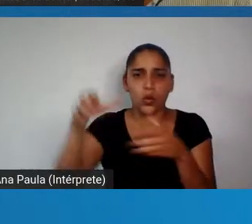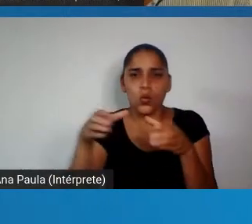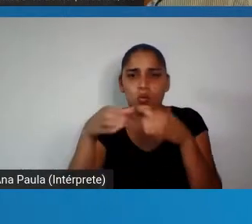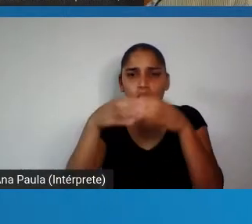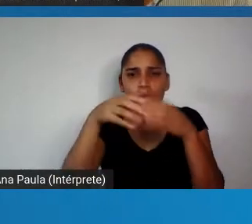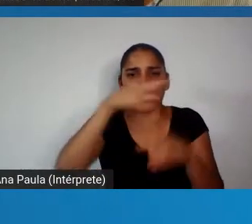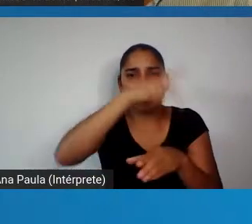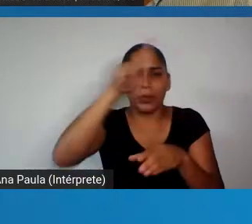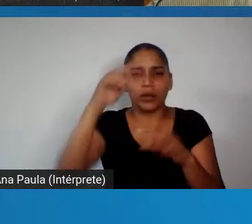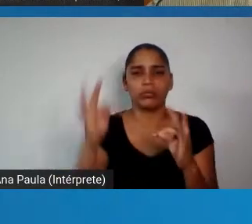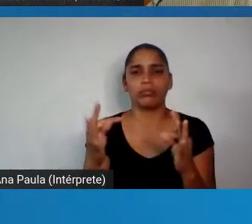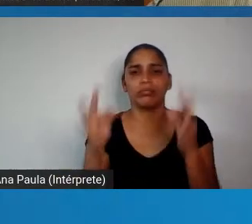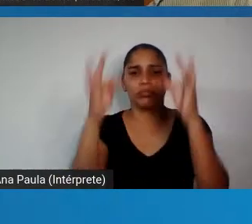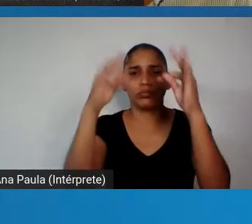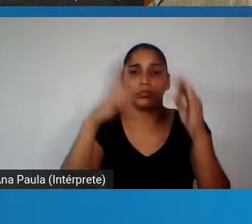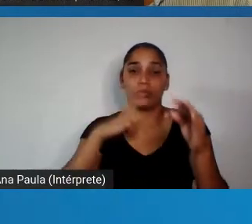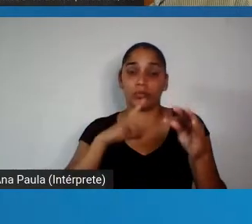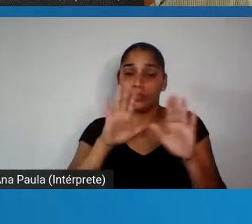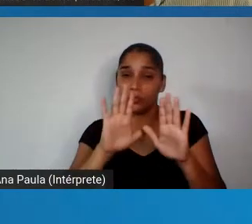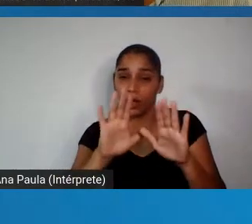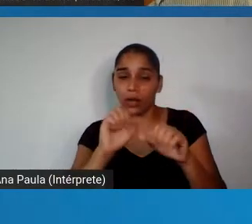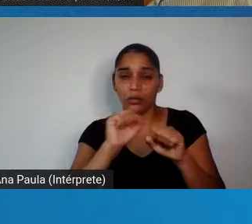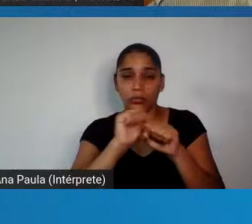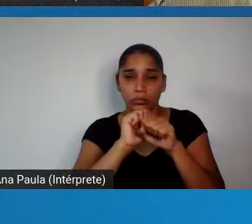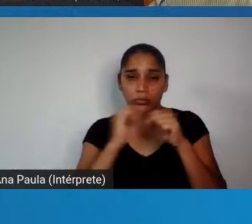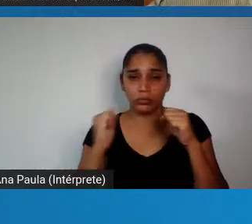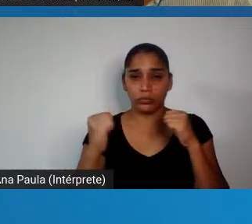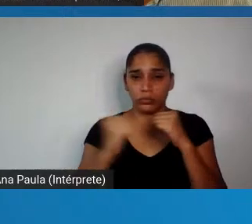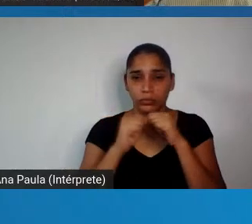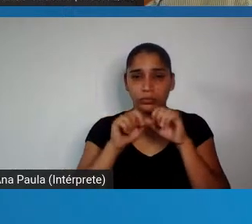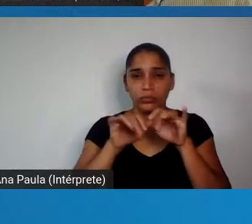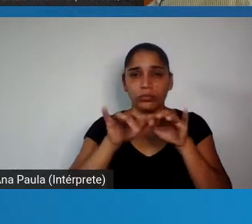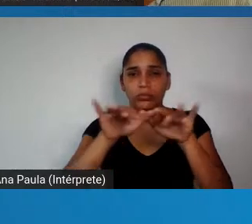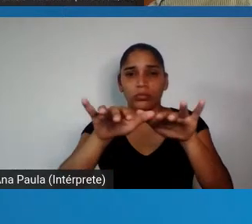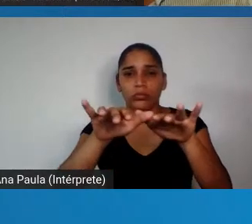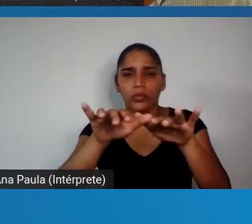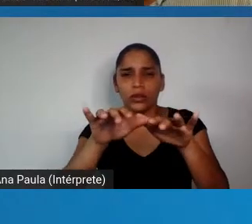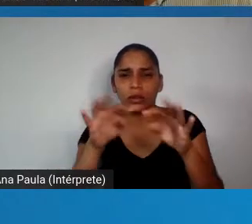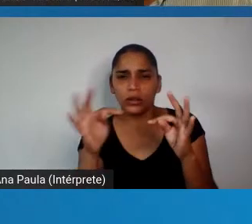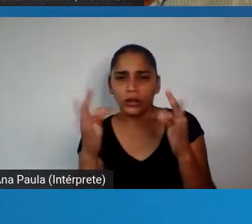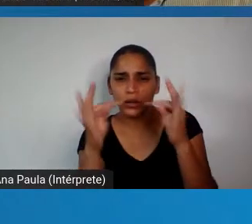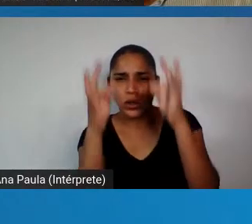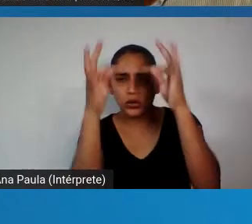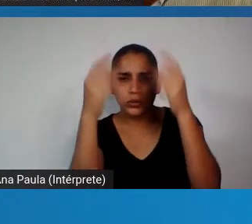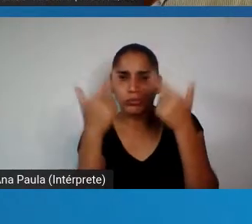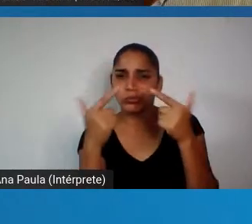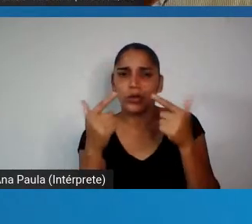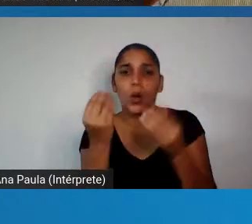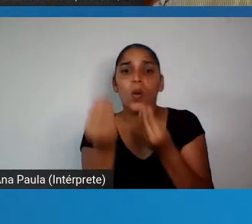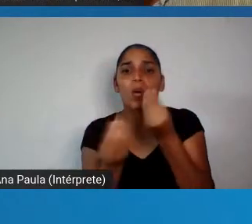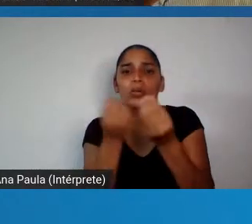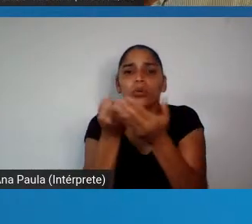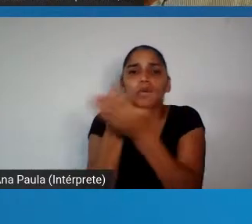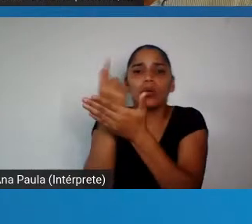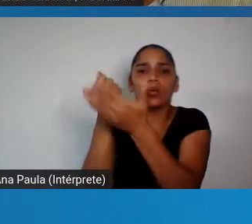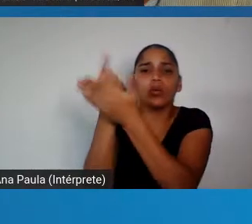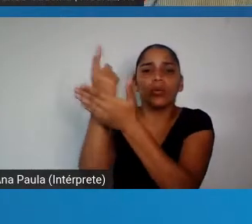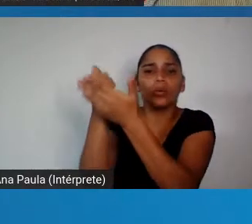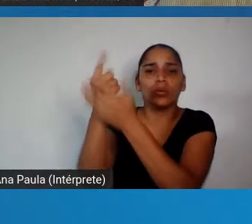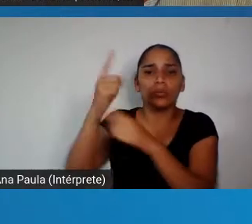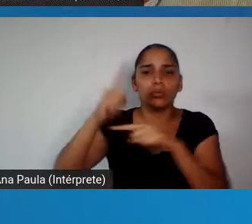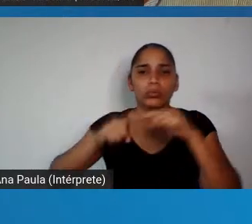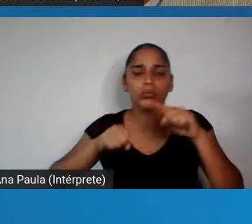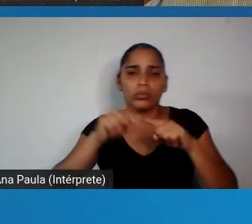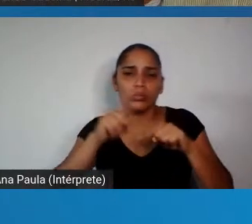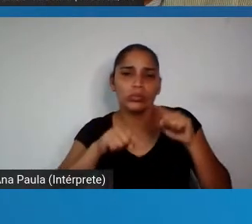tecnologia, mas acho que a pandemia mostrou que quem não tem tecnologia não sabe nem comprar produto. Olha o que ocorreu